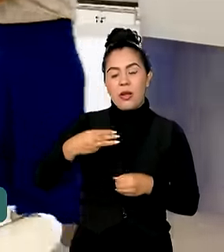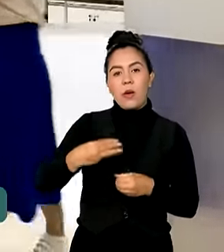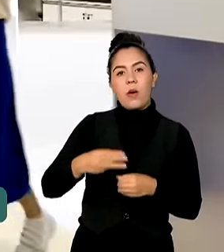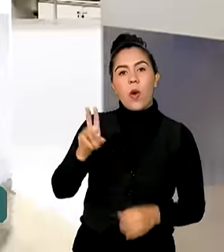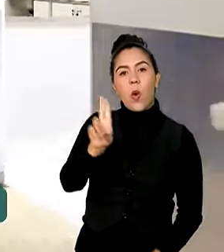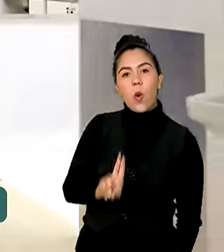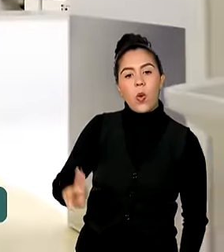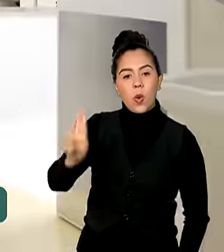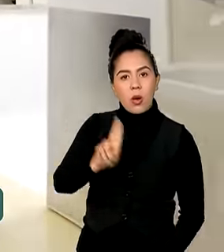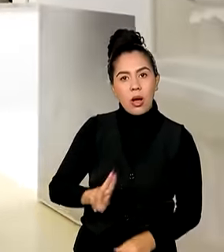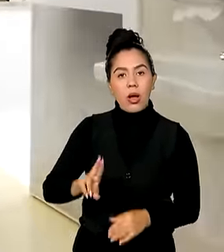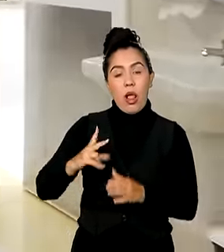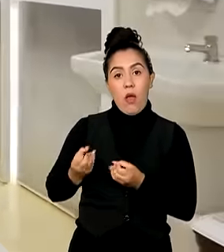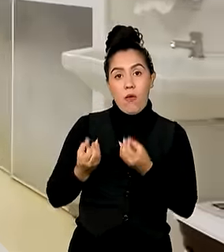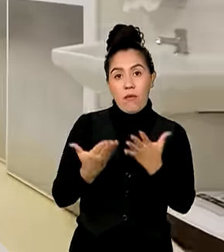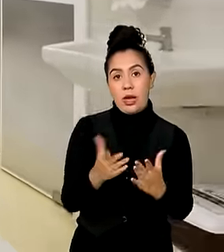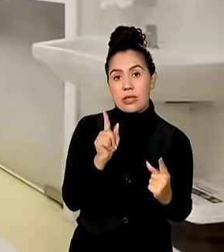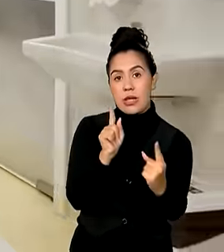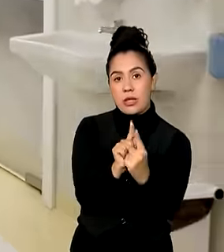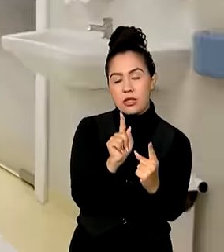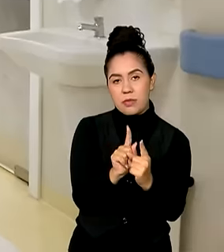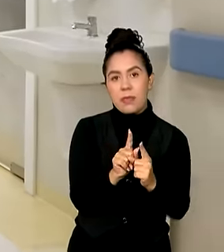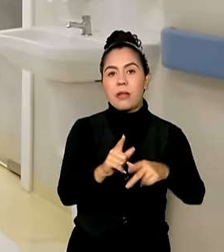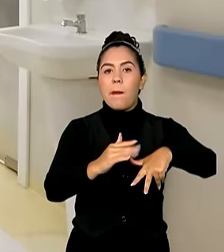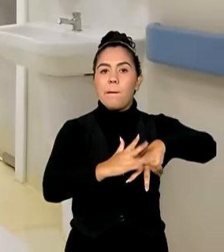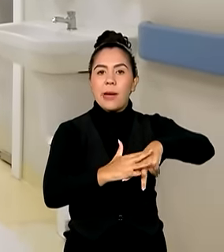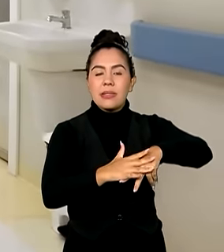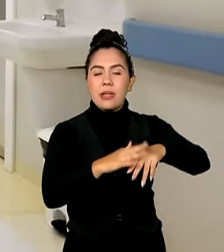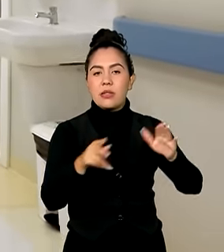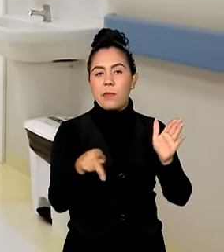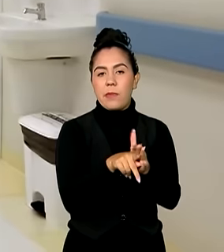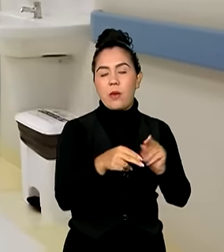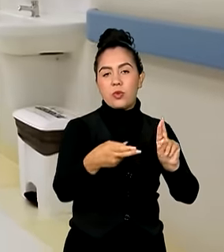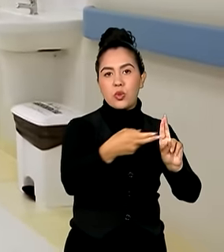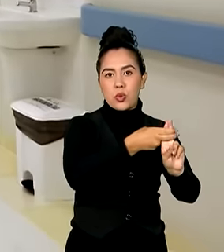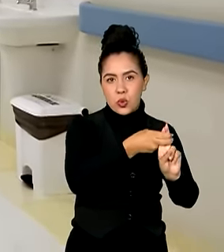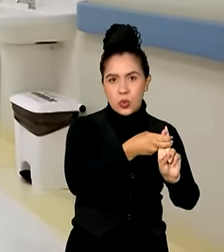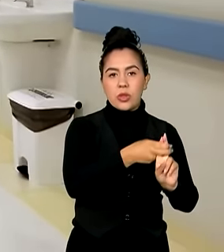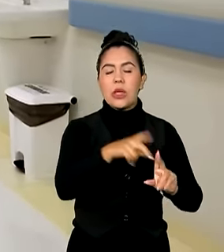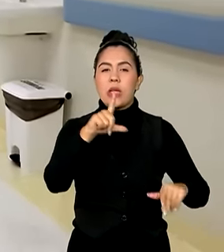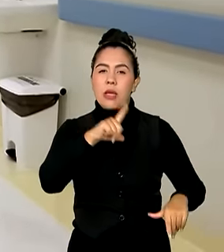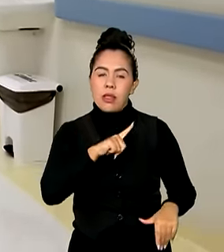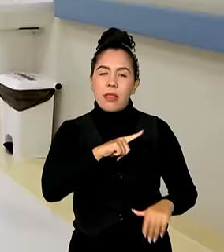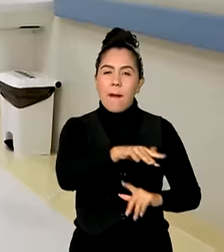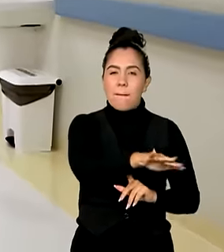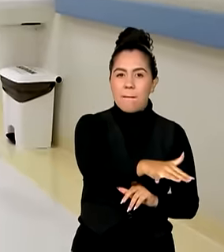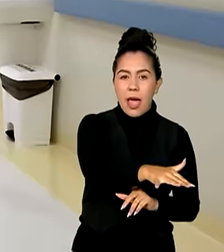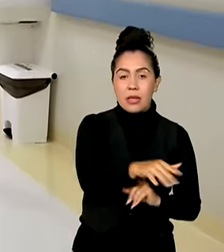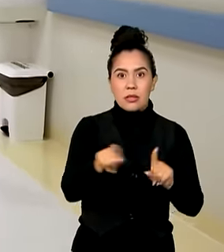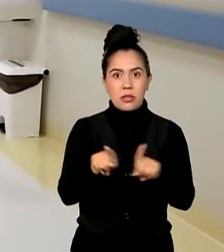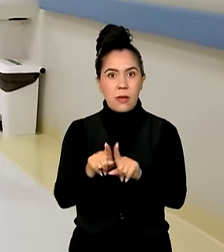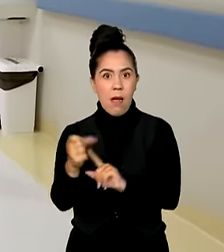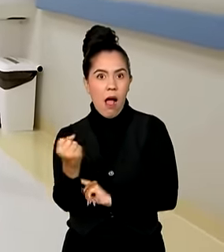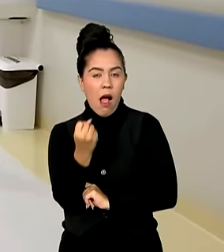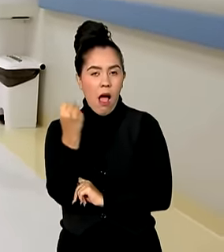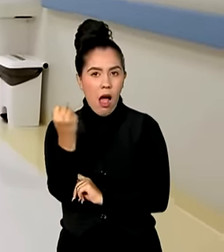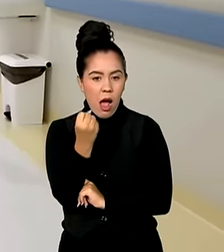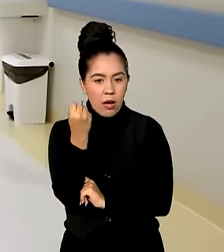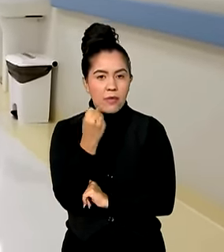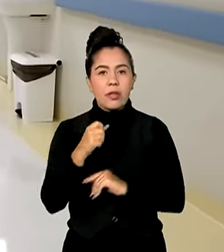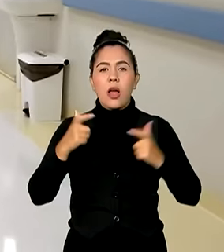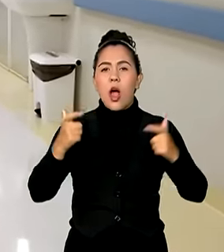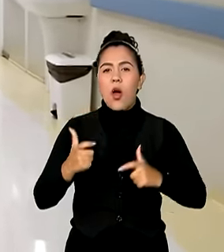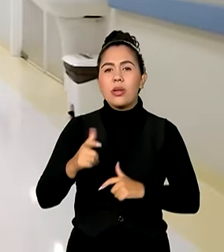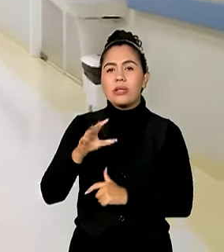pacientes do SUS e é a principal referência em média e alta complexidade da região chamada de Triângulo do